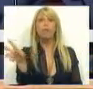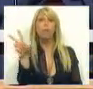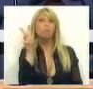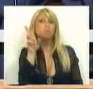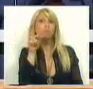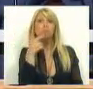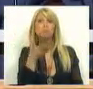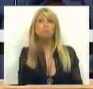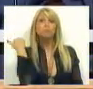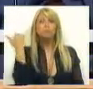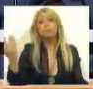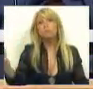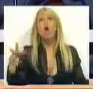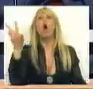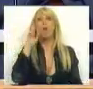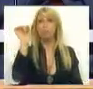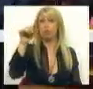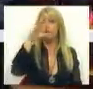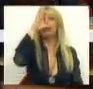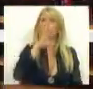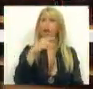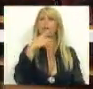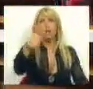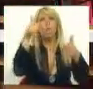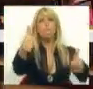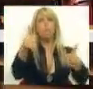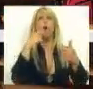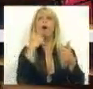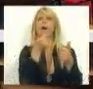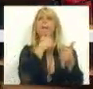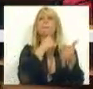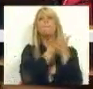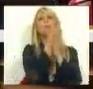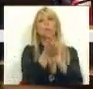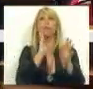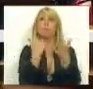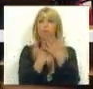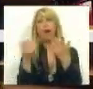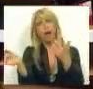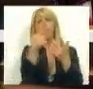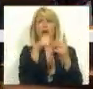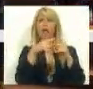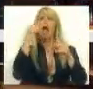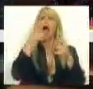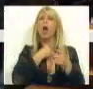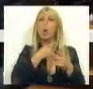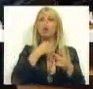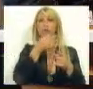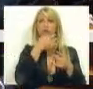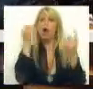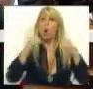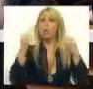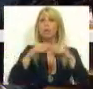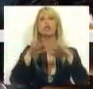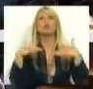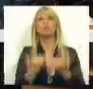E o Governo, o que vem dizer, é que é uma boa medida. Mas que vai levar à concertação social apenas em agosto. Ora bem, em agosto, esta